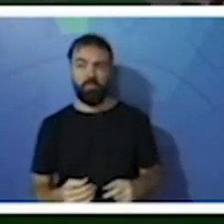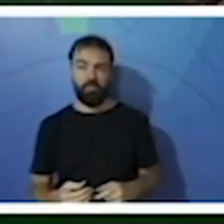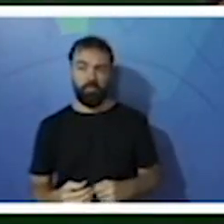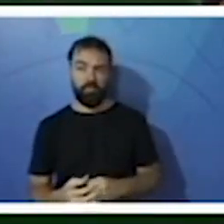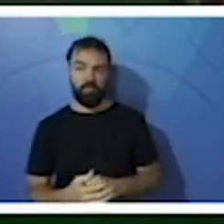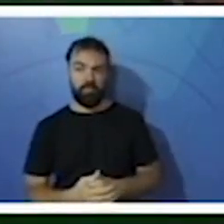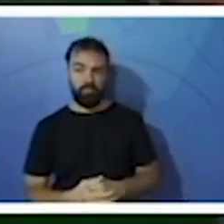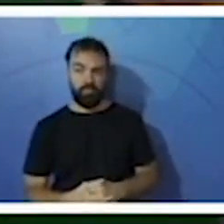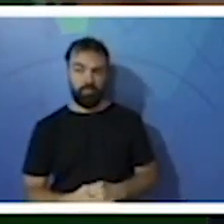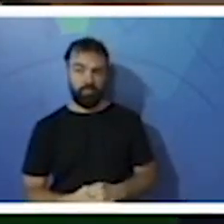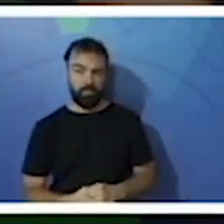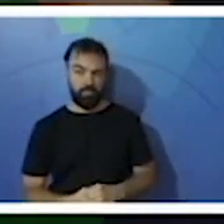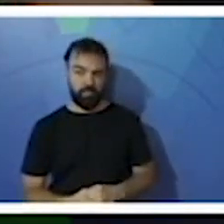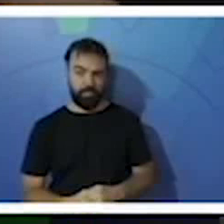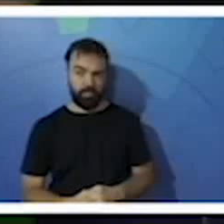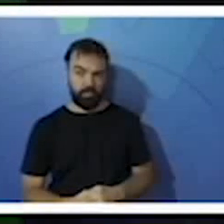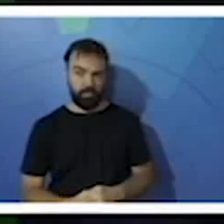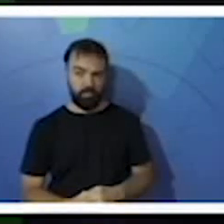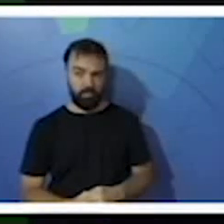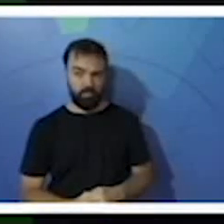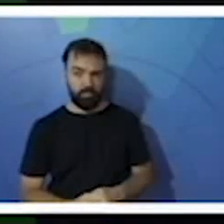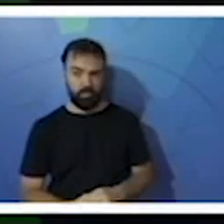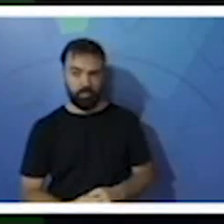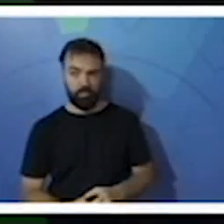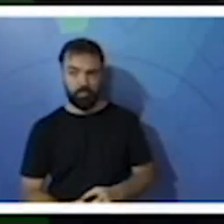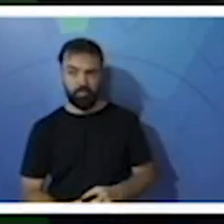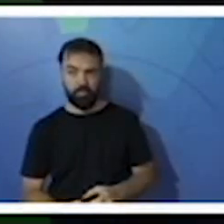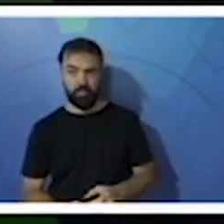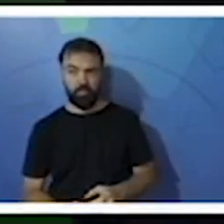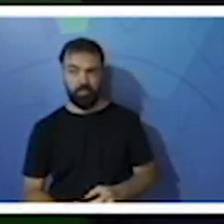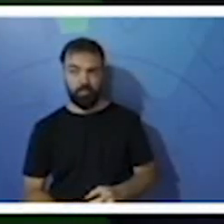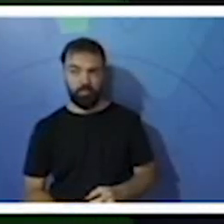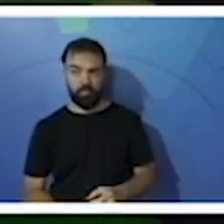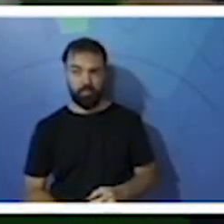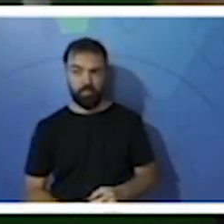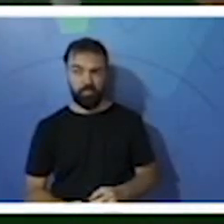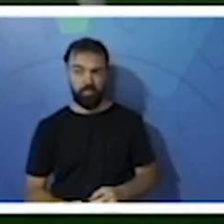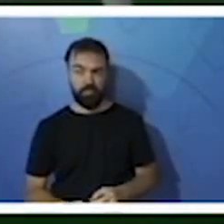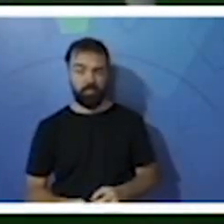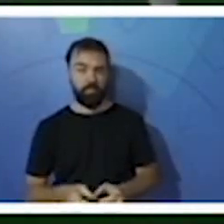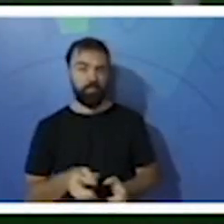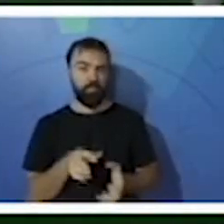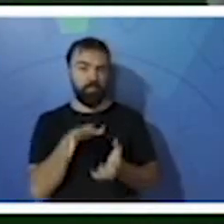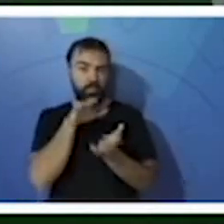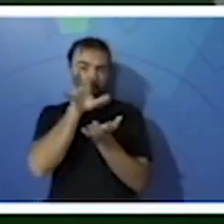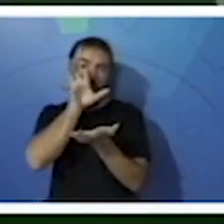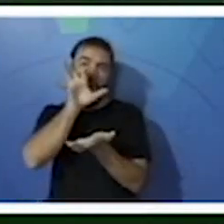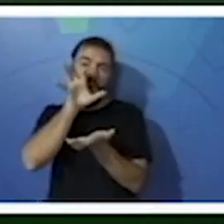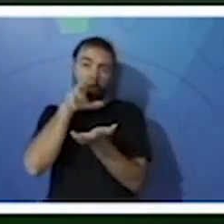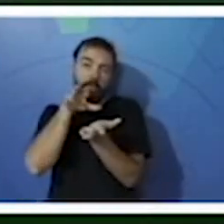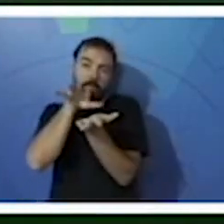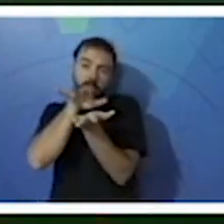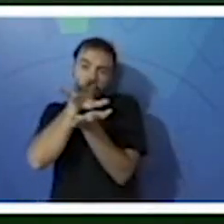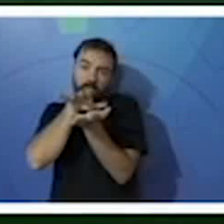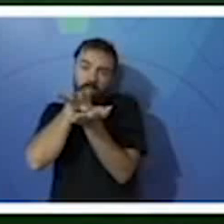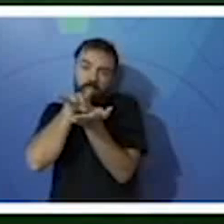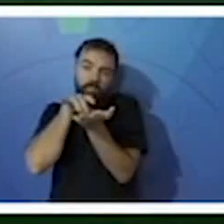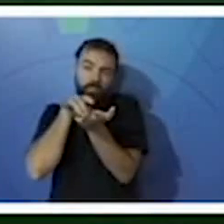Vamos fazer o registro, aqui lâminas presentes na boca da árvore,